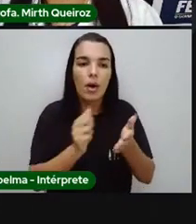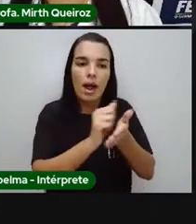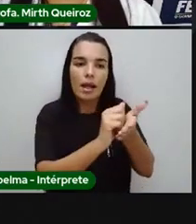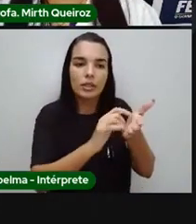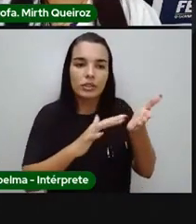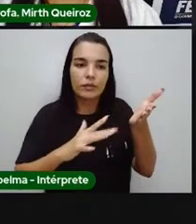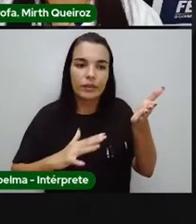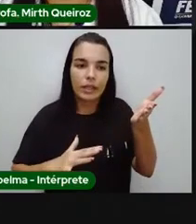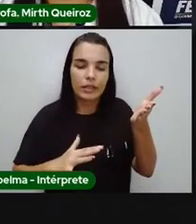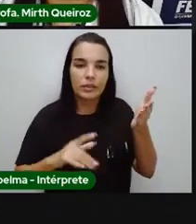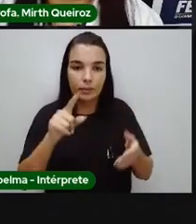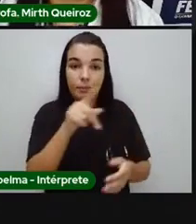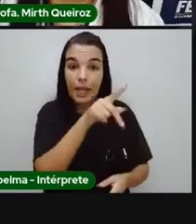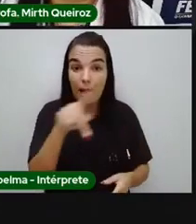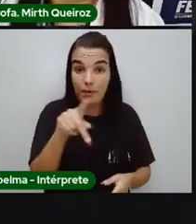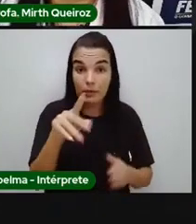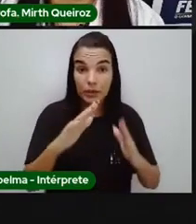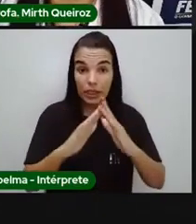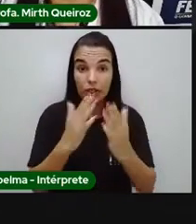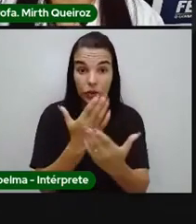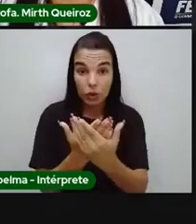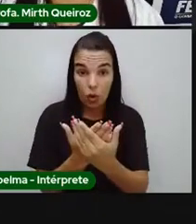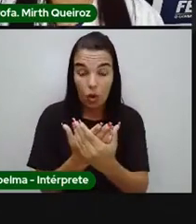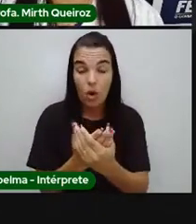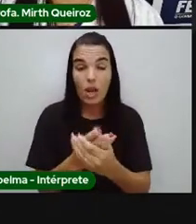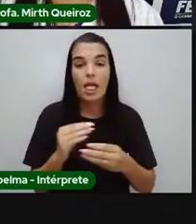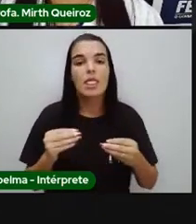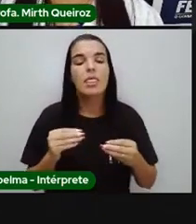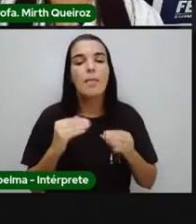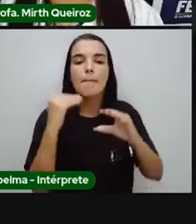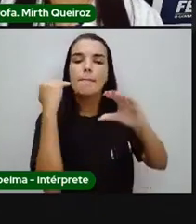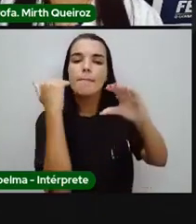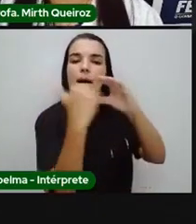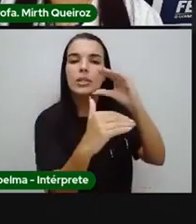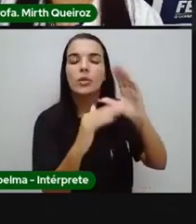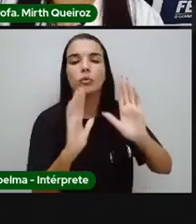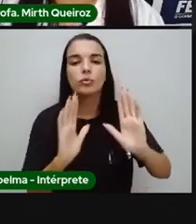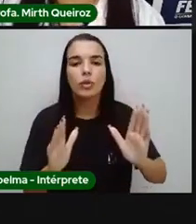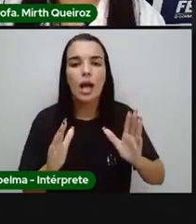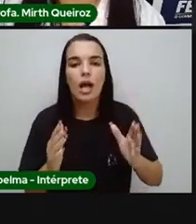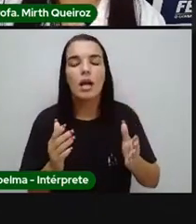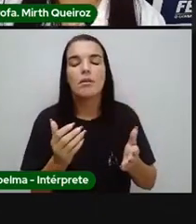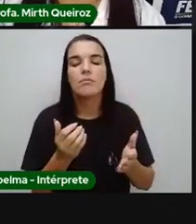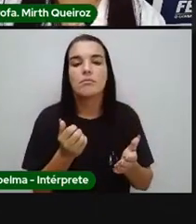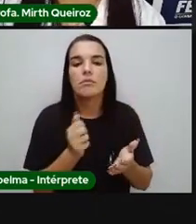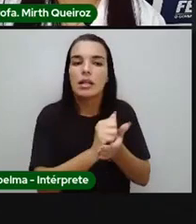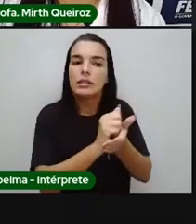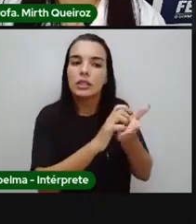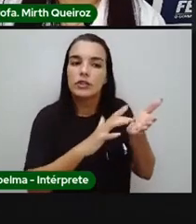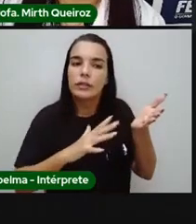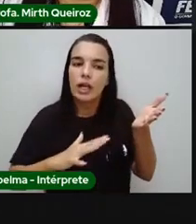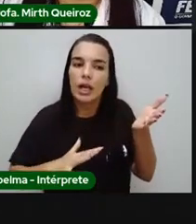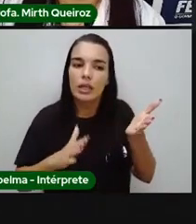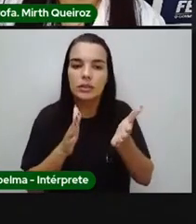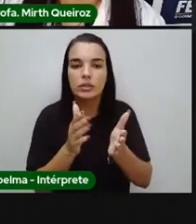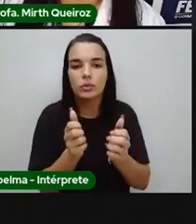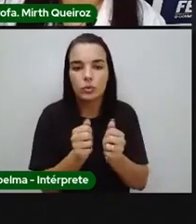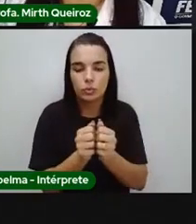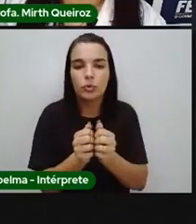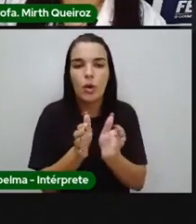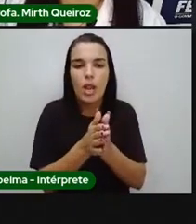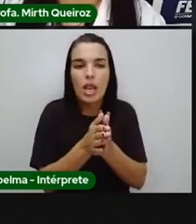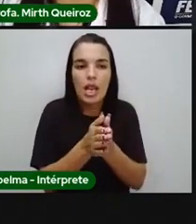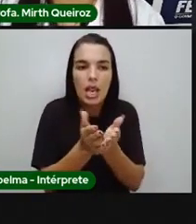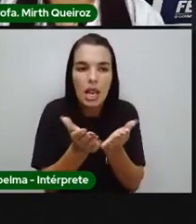A prova de vocês, a escola de vocês, deve ter enviado para vocês, junto com o módulo